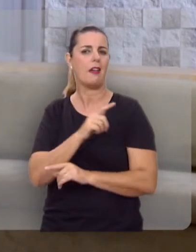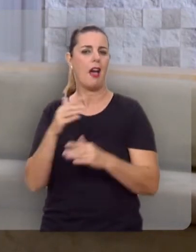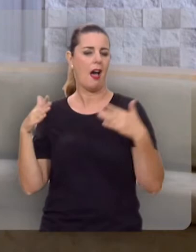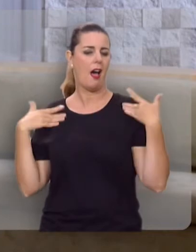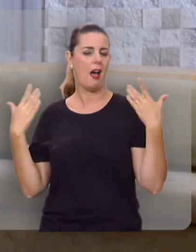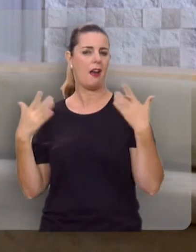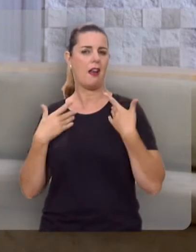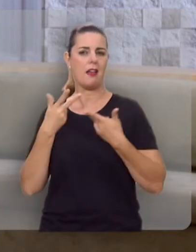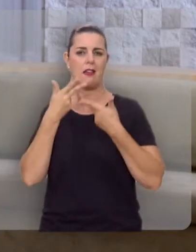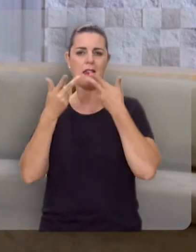imensa e indizível.